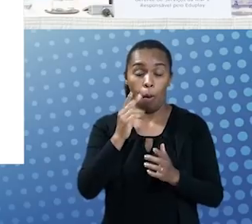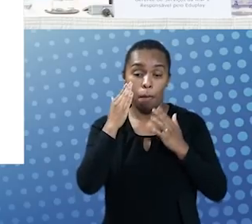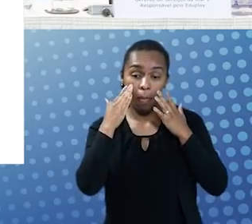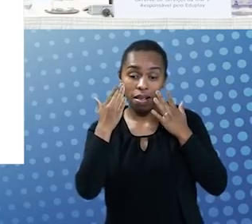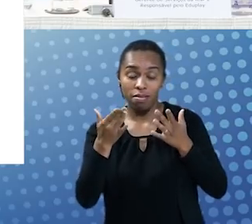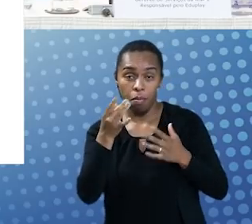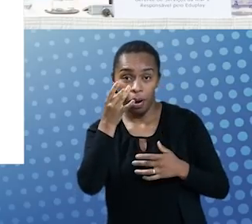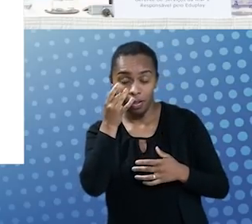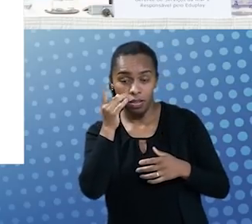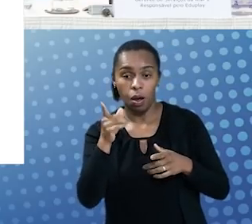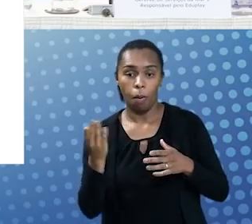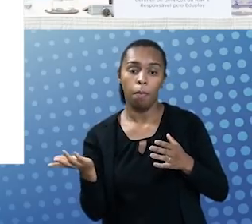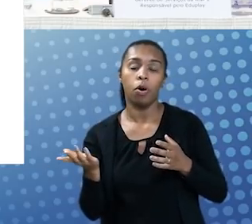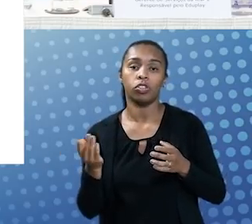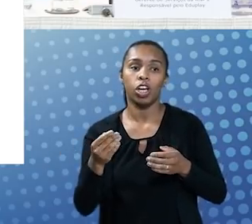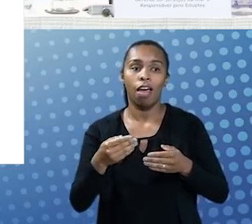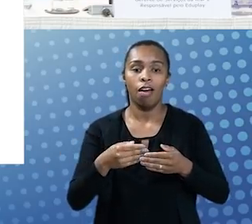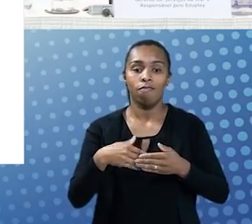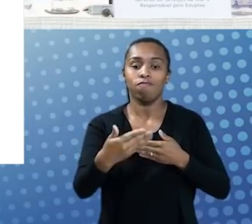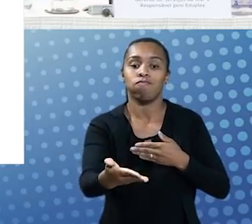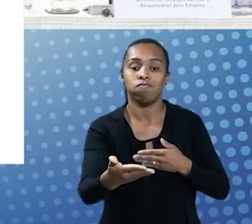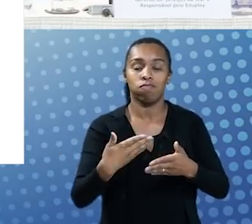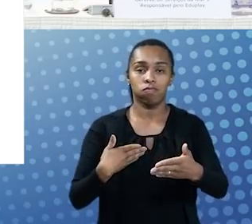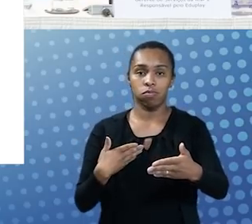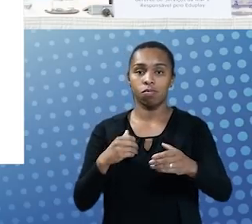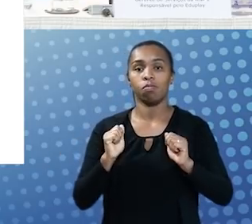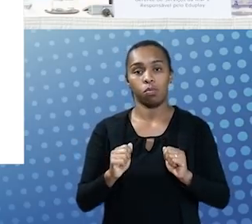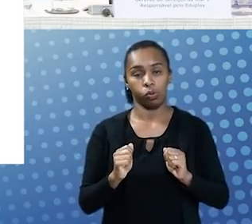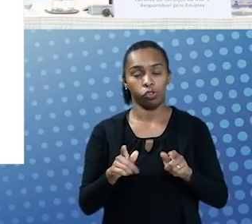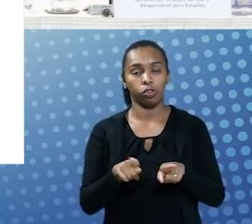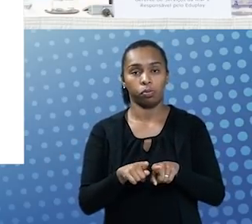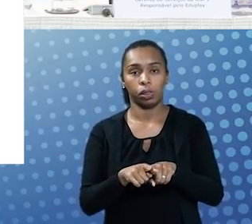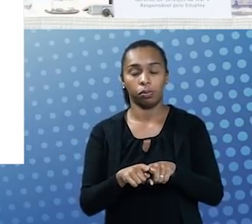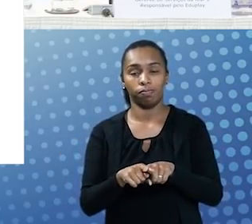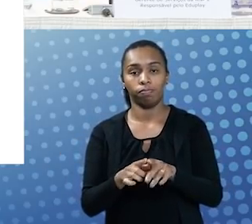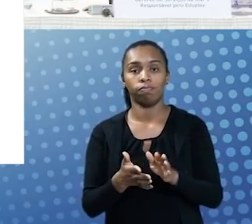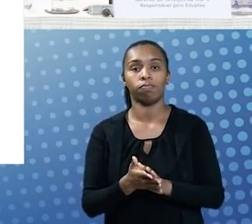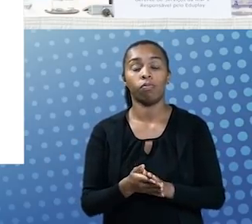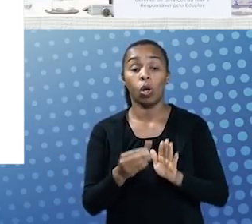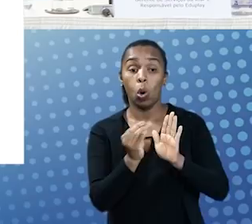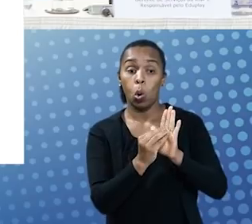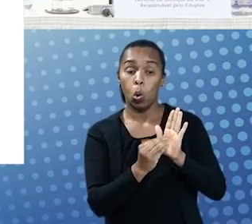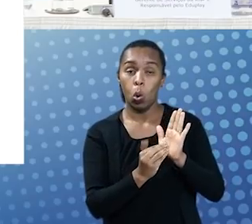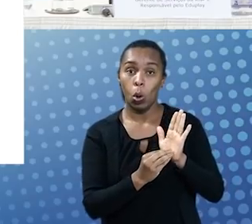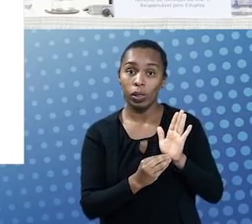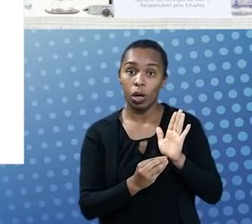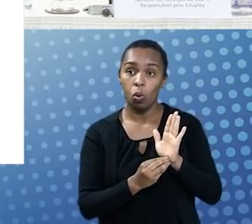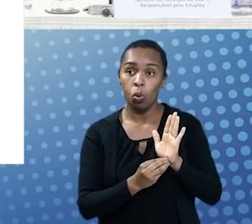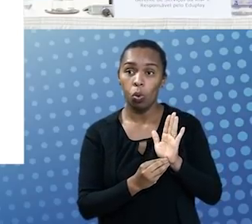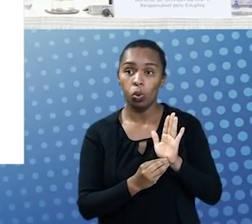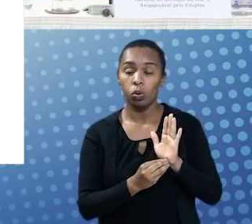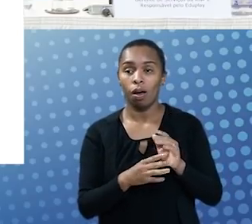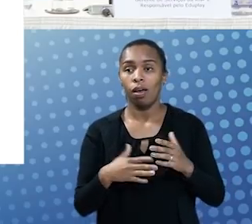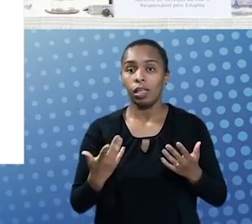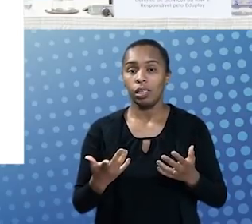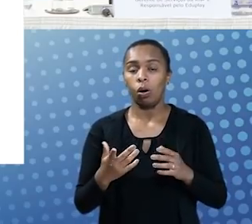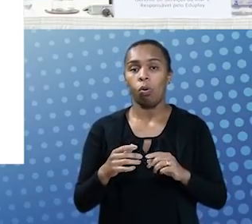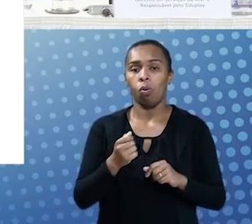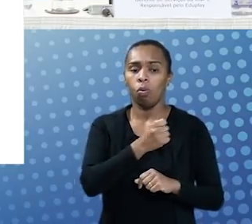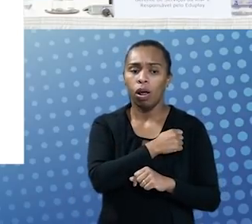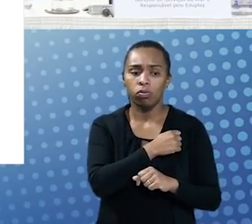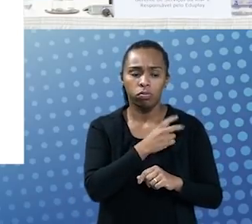você retornar e adiantar o vídeo. A recomendação do conteúdo com base no consumo. Então, à medida que o aluno vai